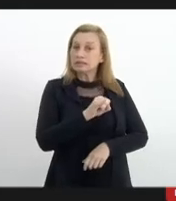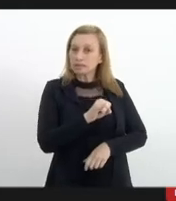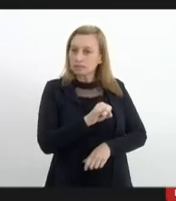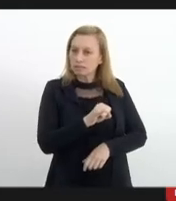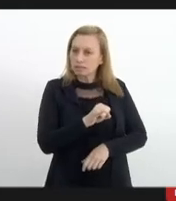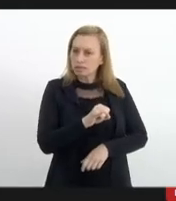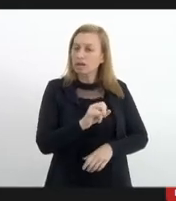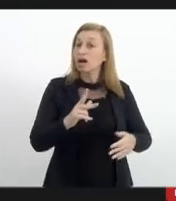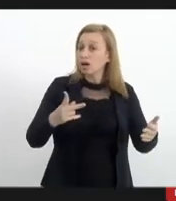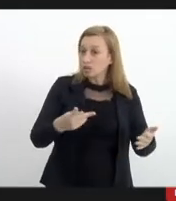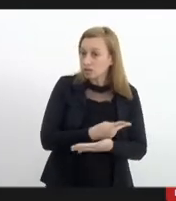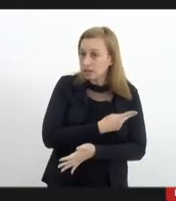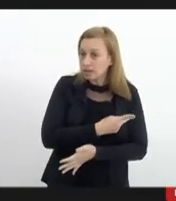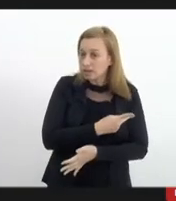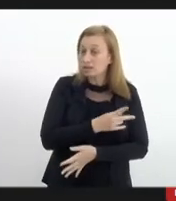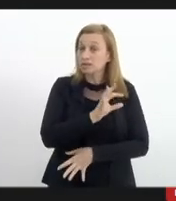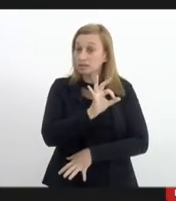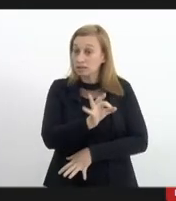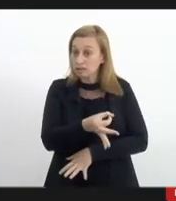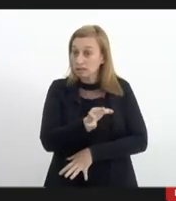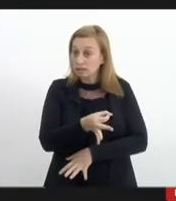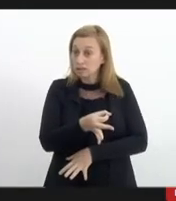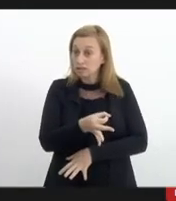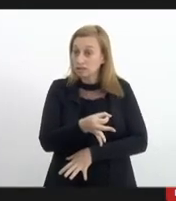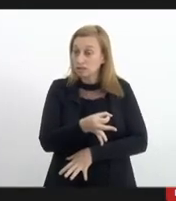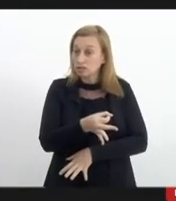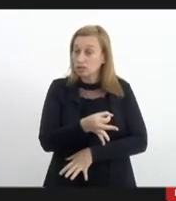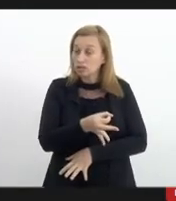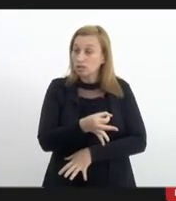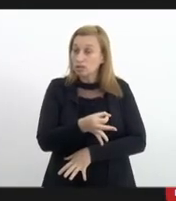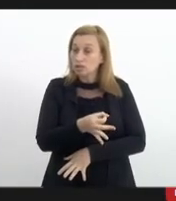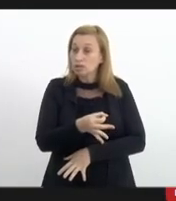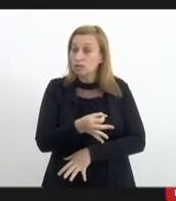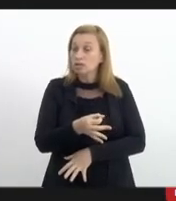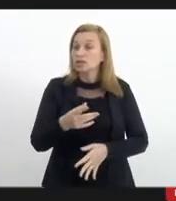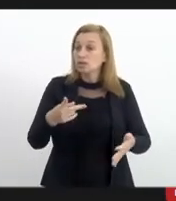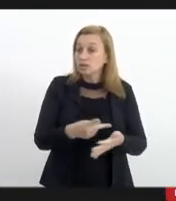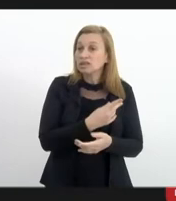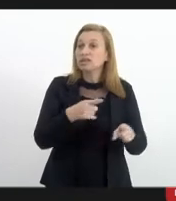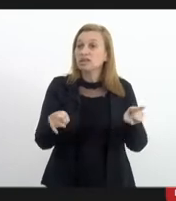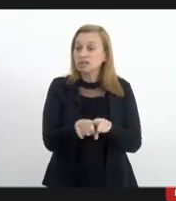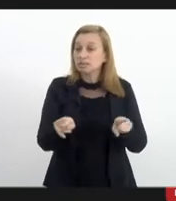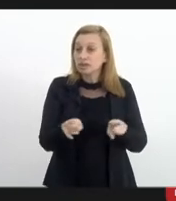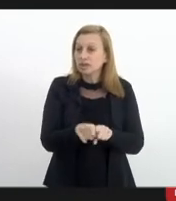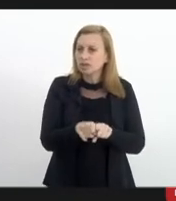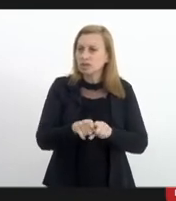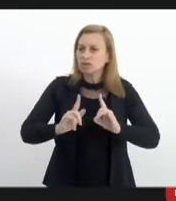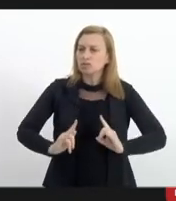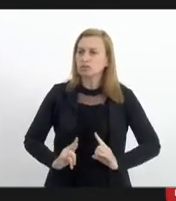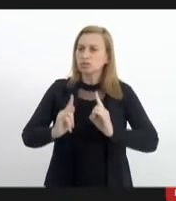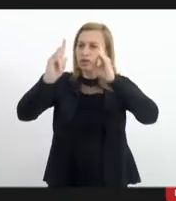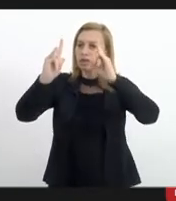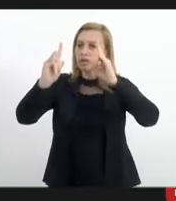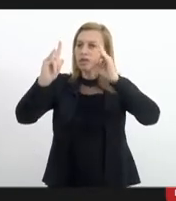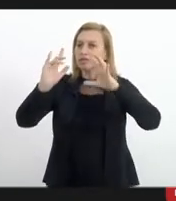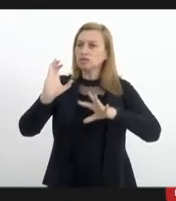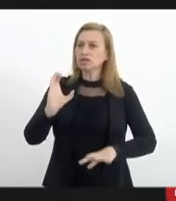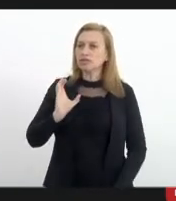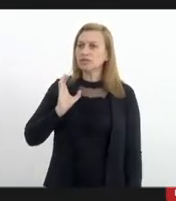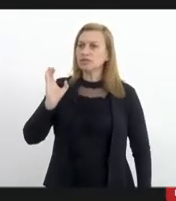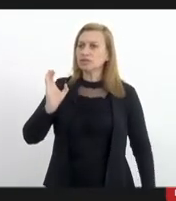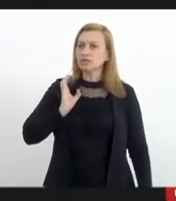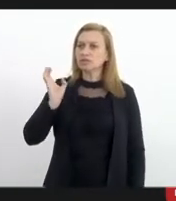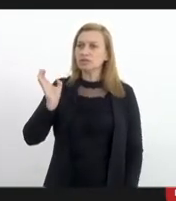acontece de fato se aconteceria também nos condomínios da zona sul